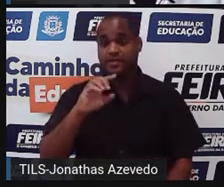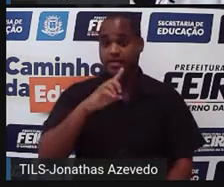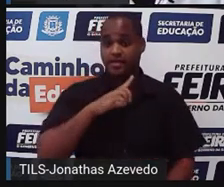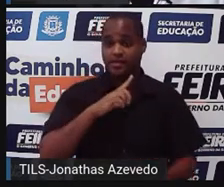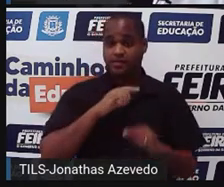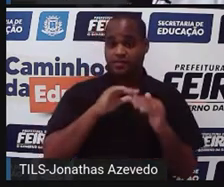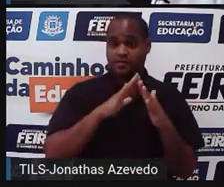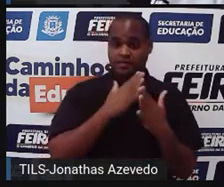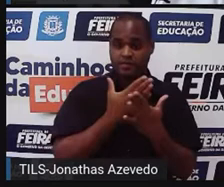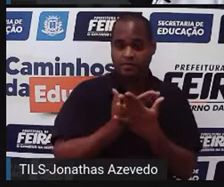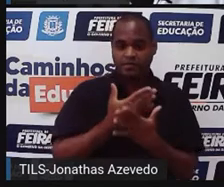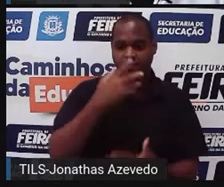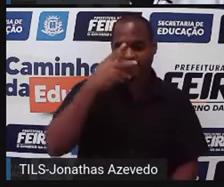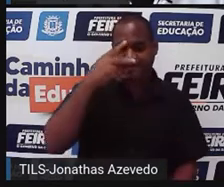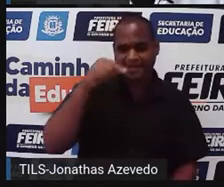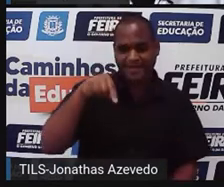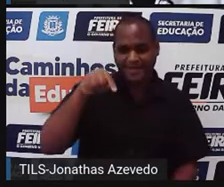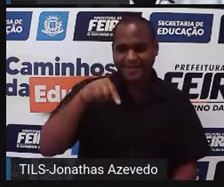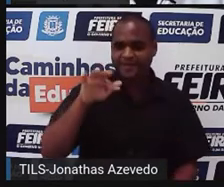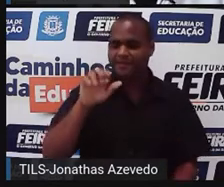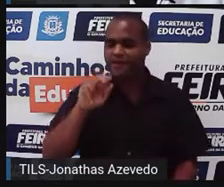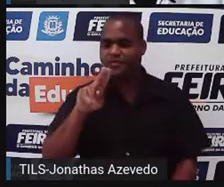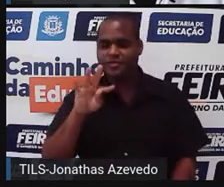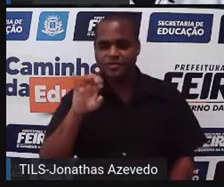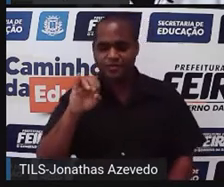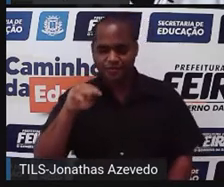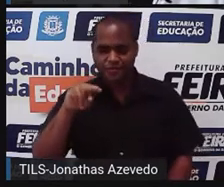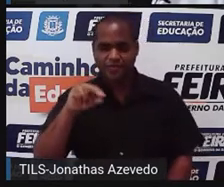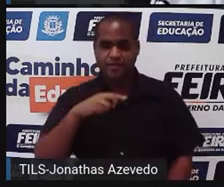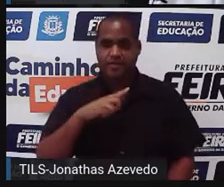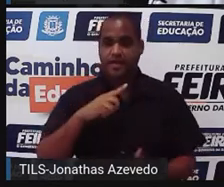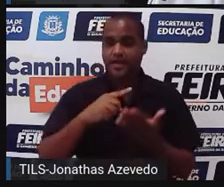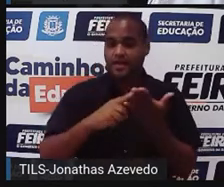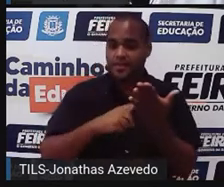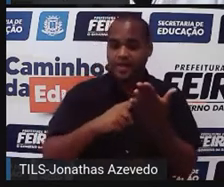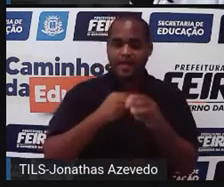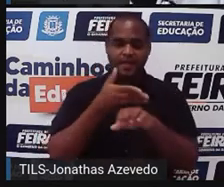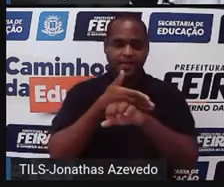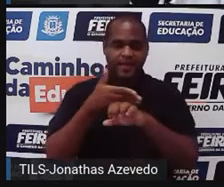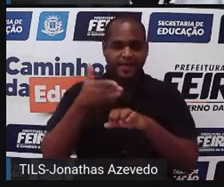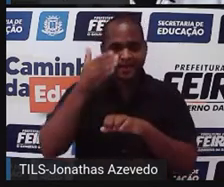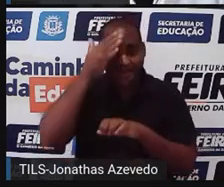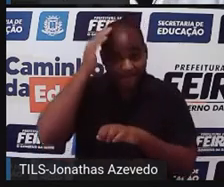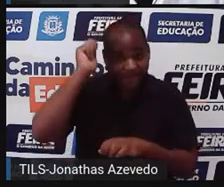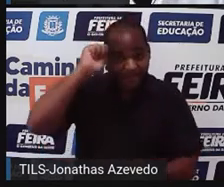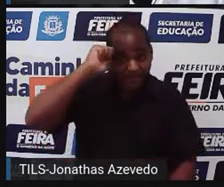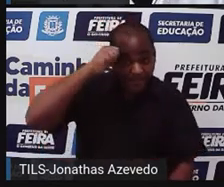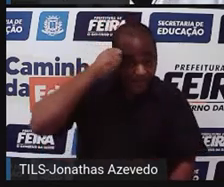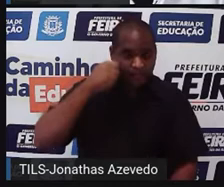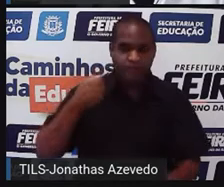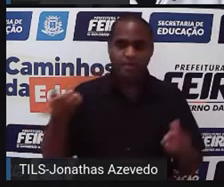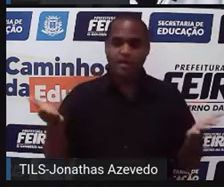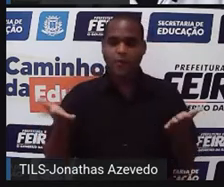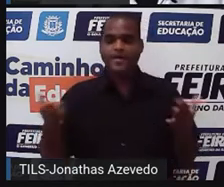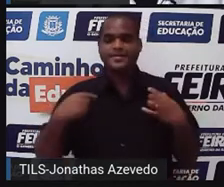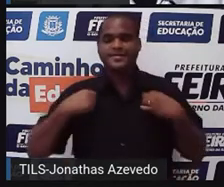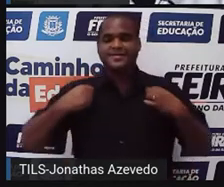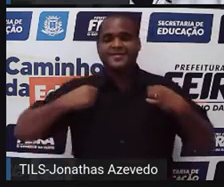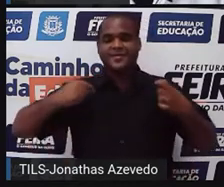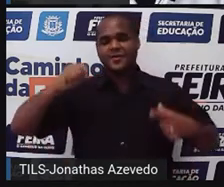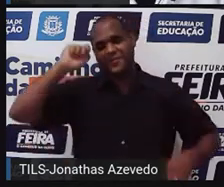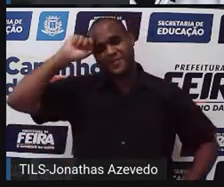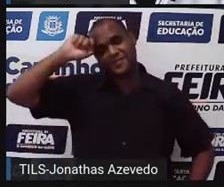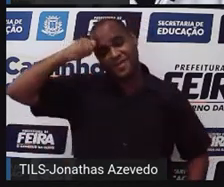Municipal Faustinho Dias Lima. Eu tenho pele branca, cabelo preto. Nesse momento, visto uma camisa preta.